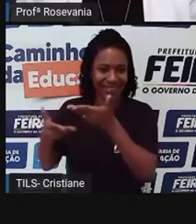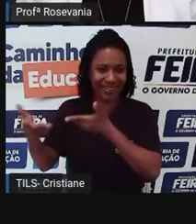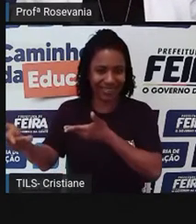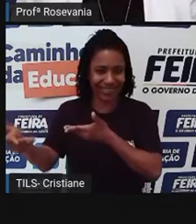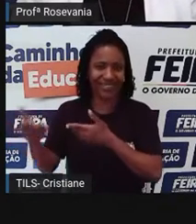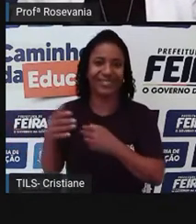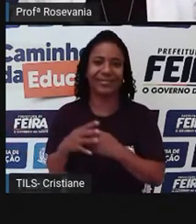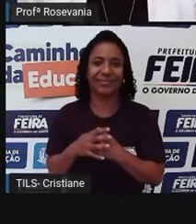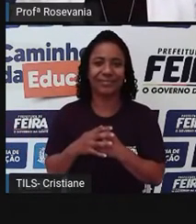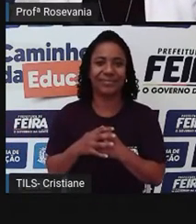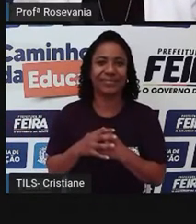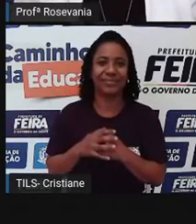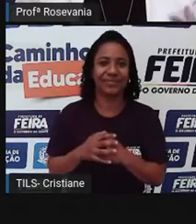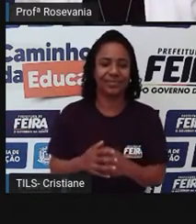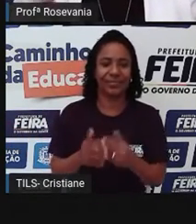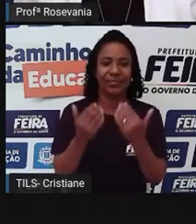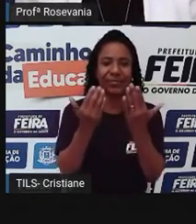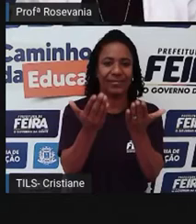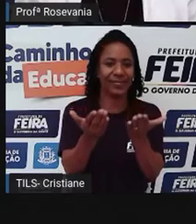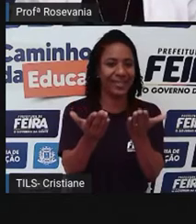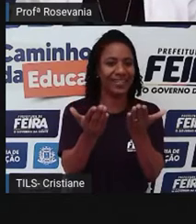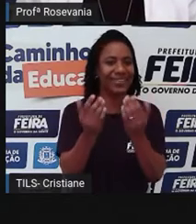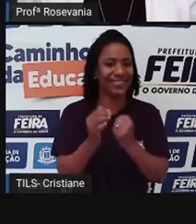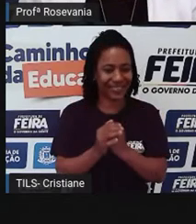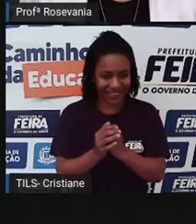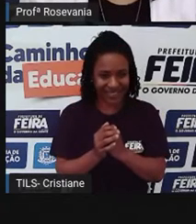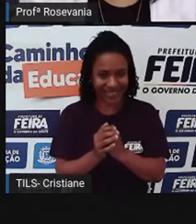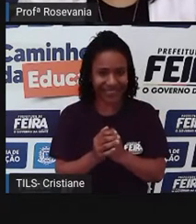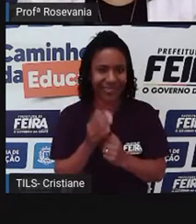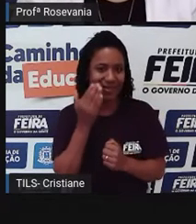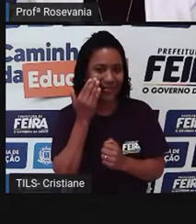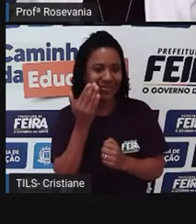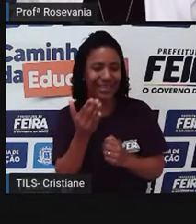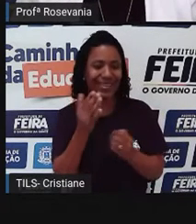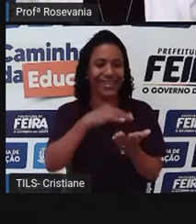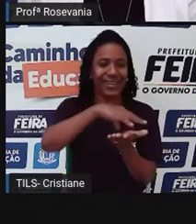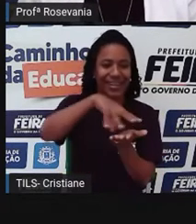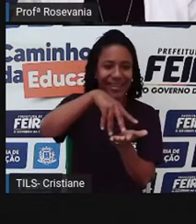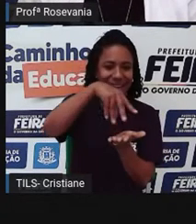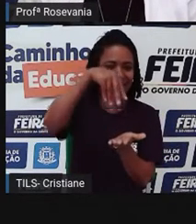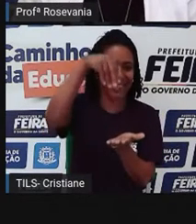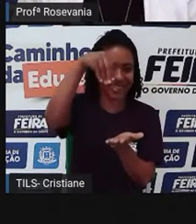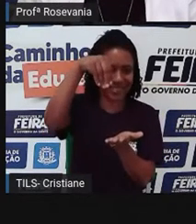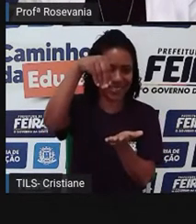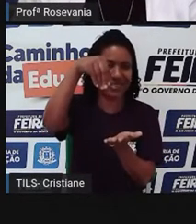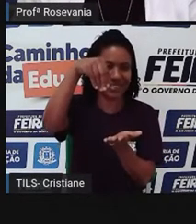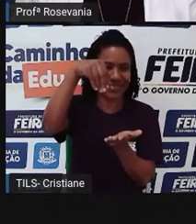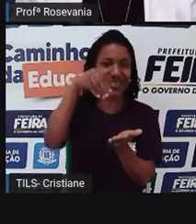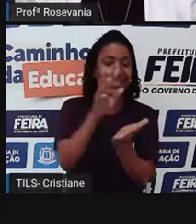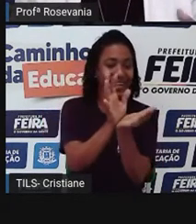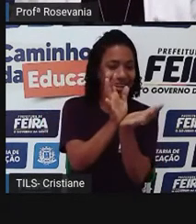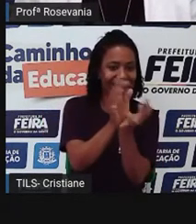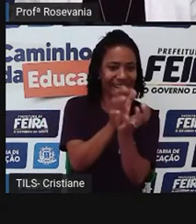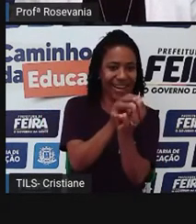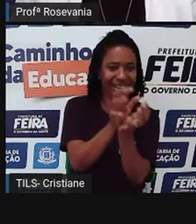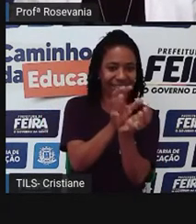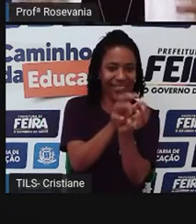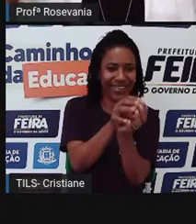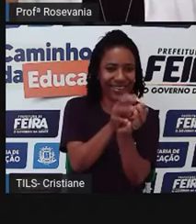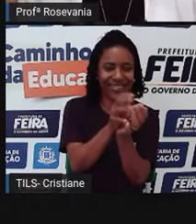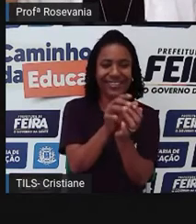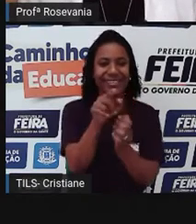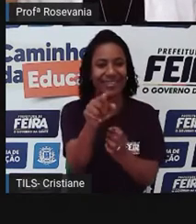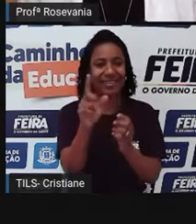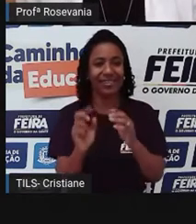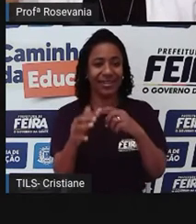né, bora dizer assim, mais vivência do que a gente observar esses artesanatos aí da feira de Caruaru, né, em Pernambuco,